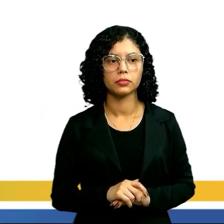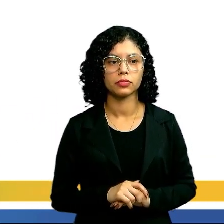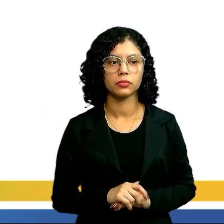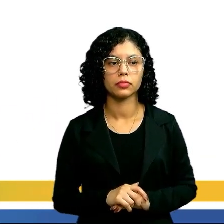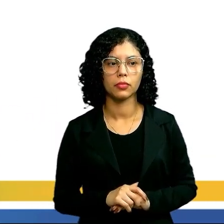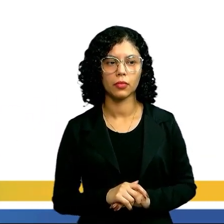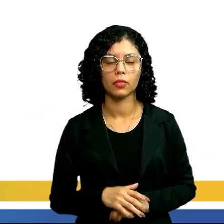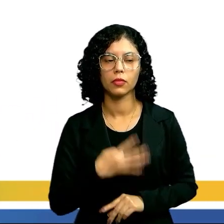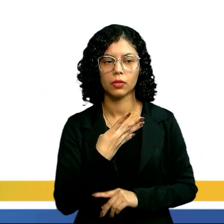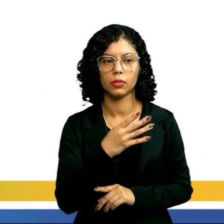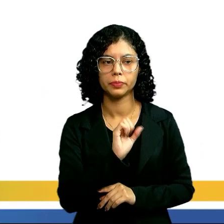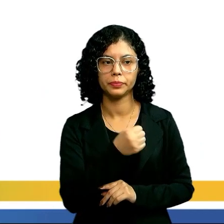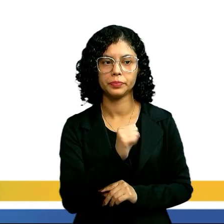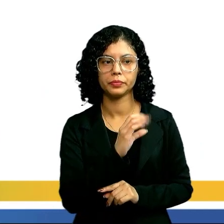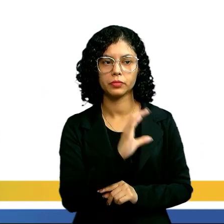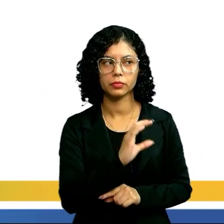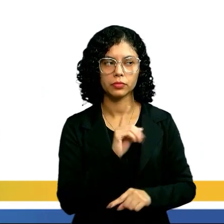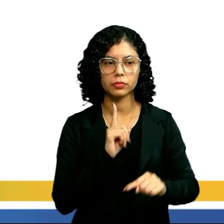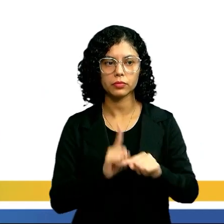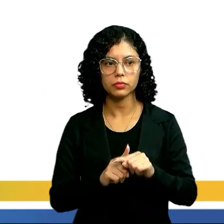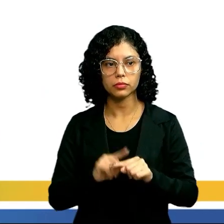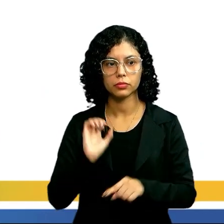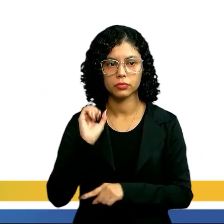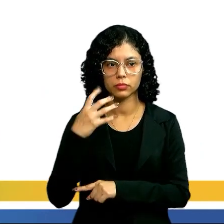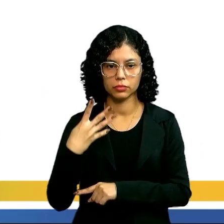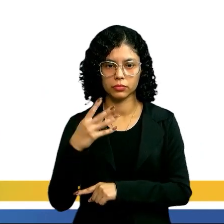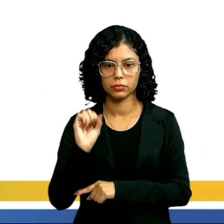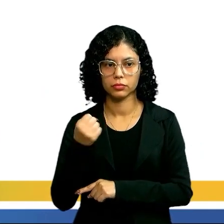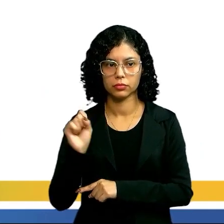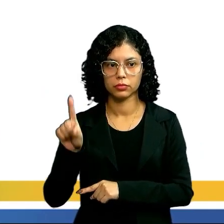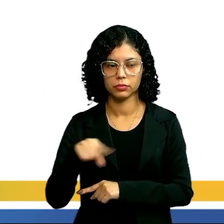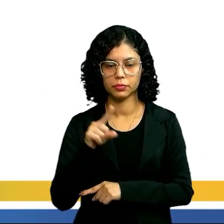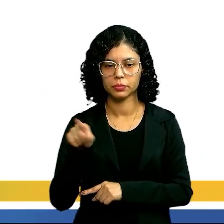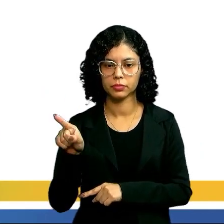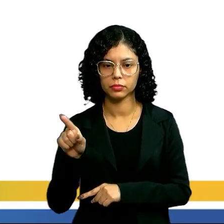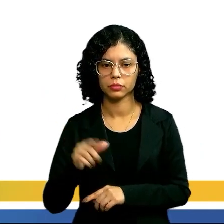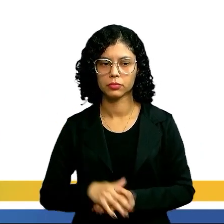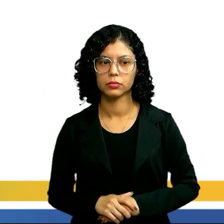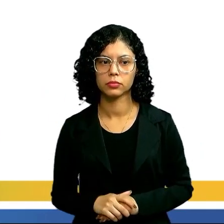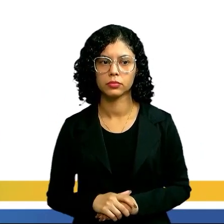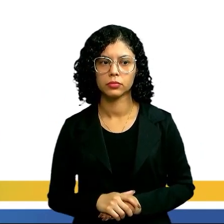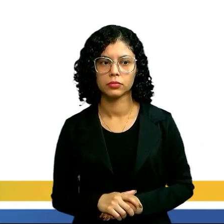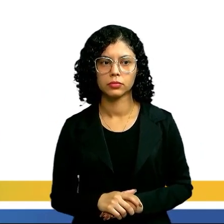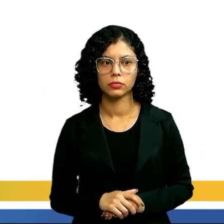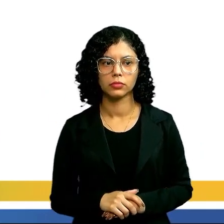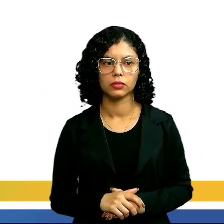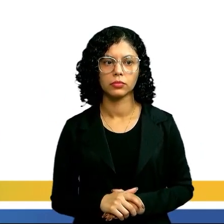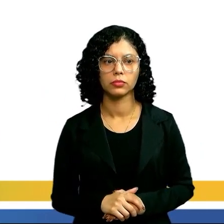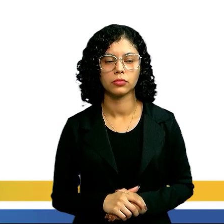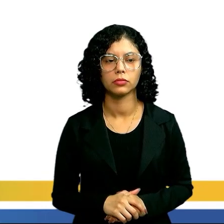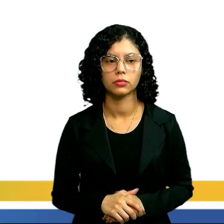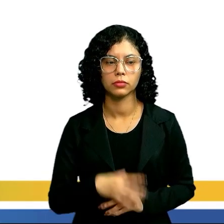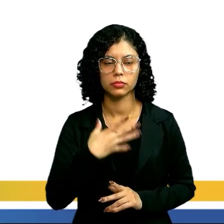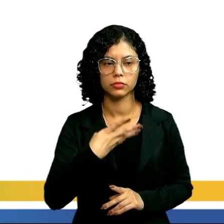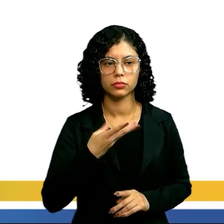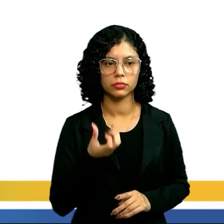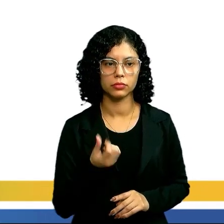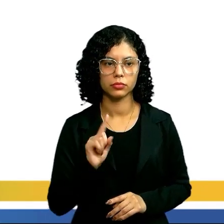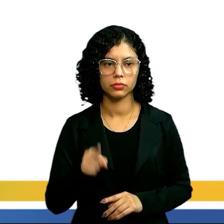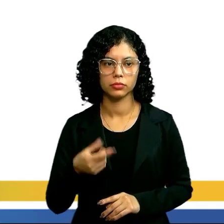Então, nós temos aí 48C mais 48A, que é igual a